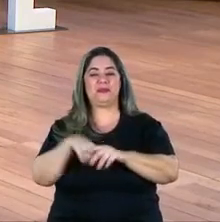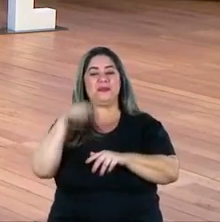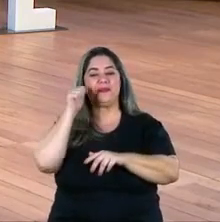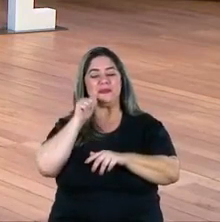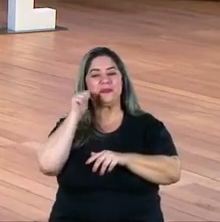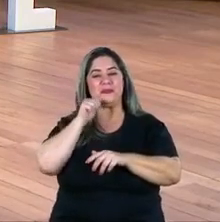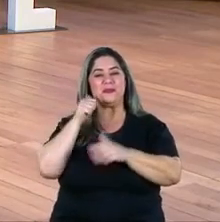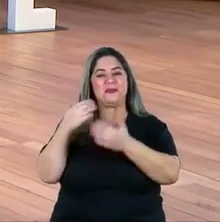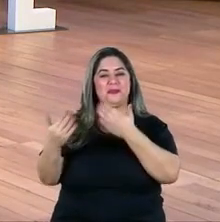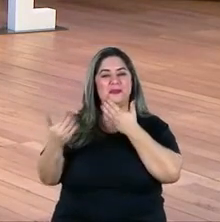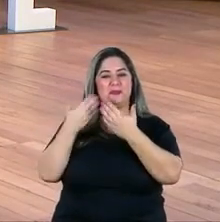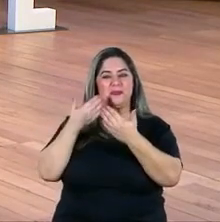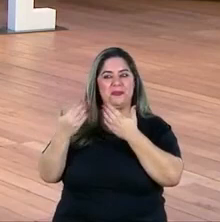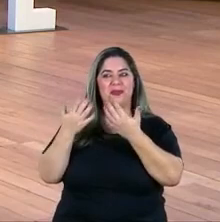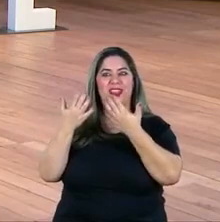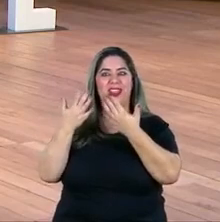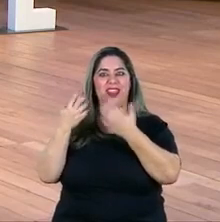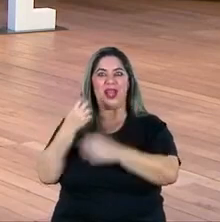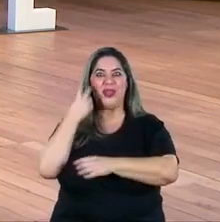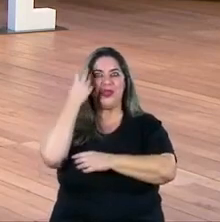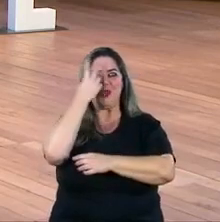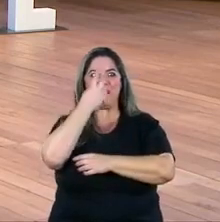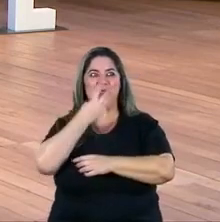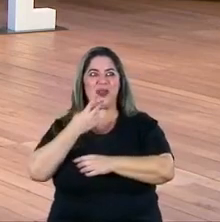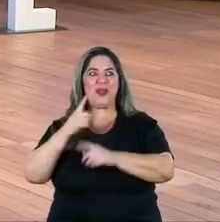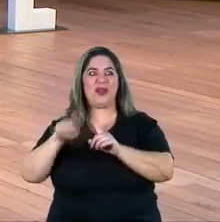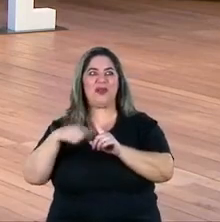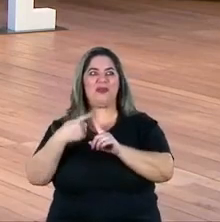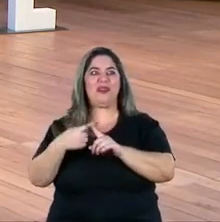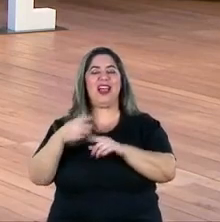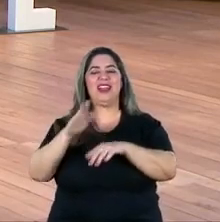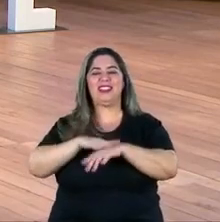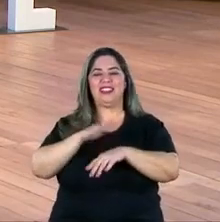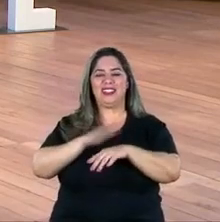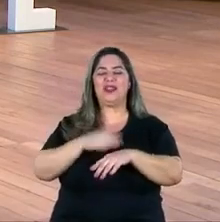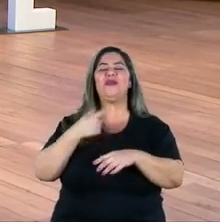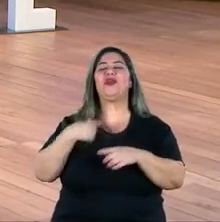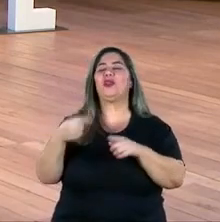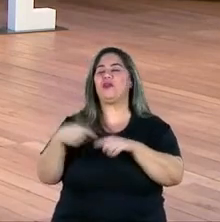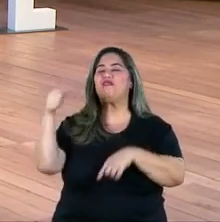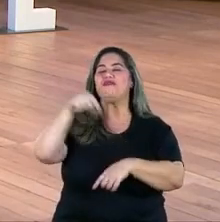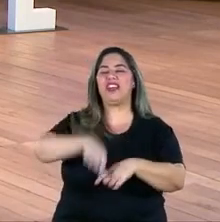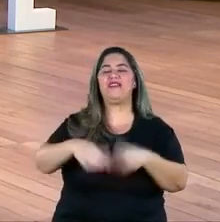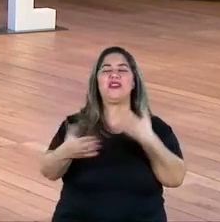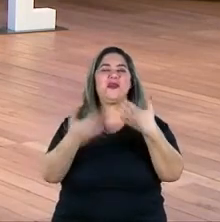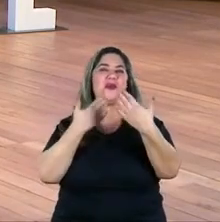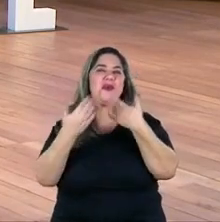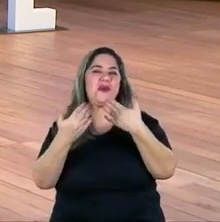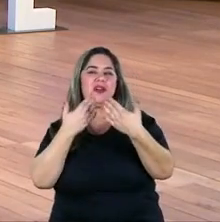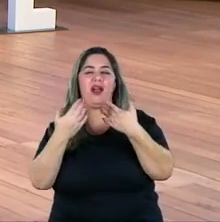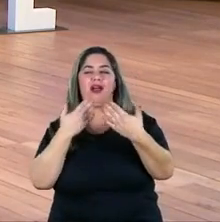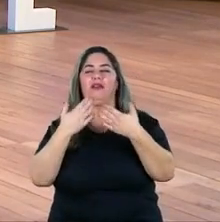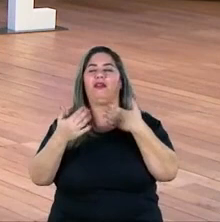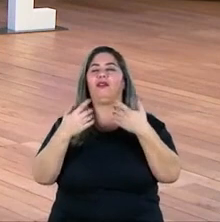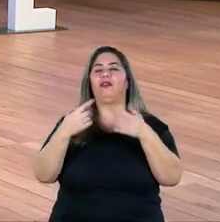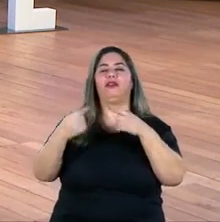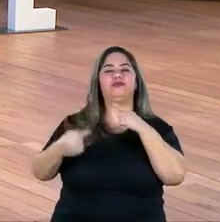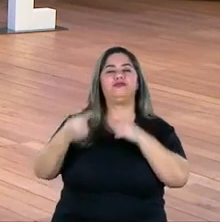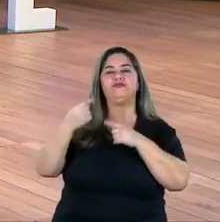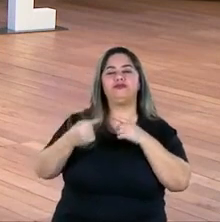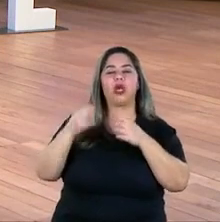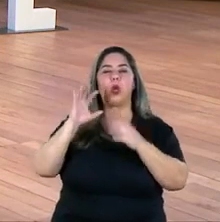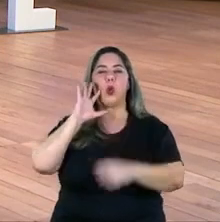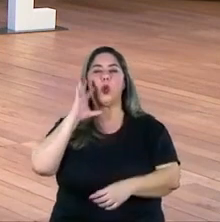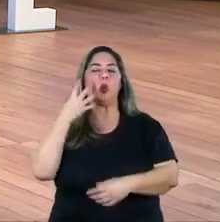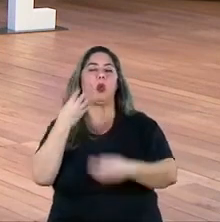no bate-papo queriam mais duas horas e mais tempo mas sempre eu também queria ficaria aqui debatendo e tentando achar possíveis